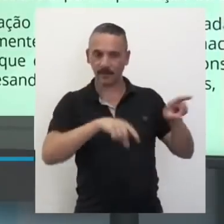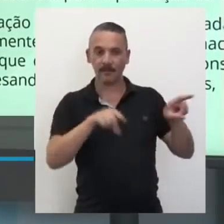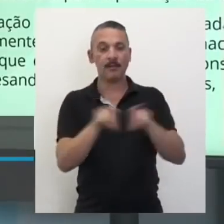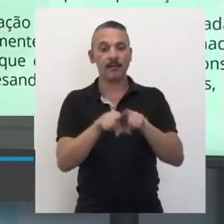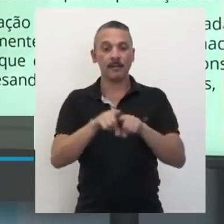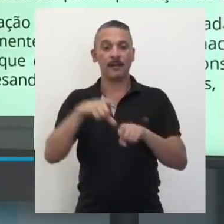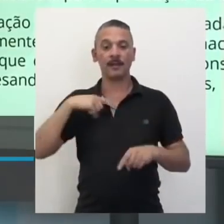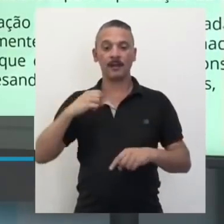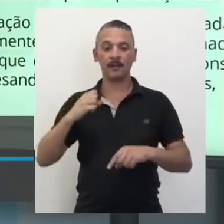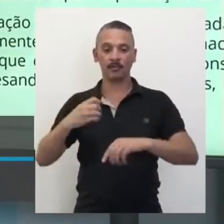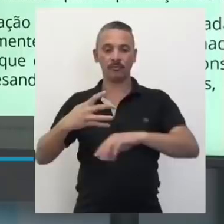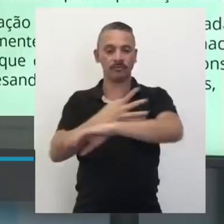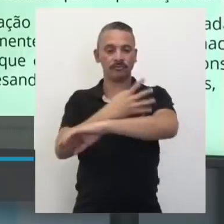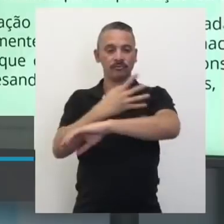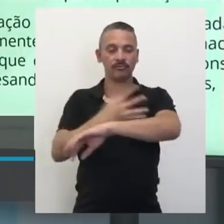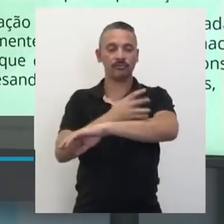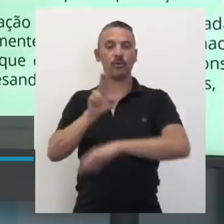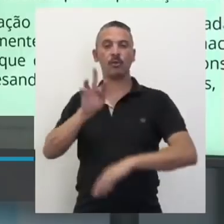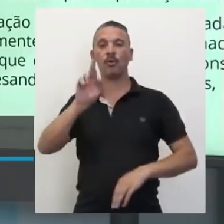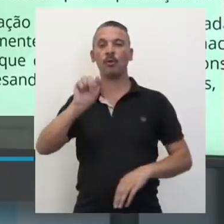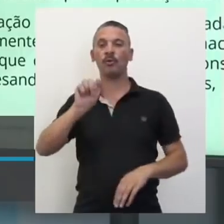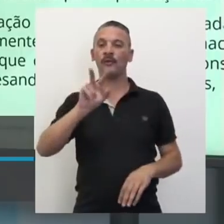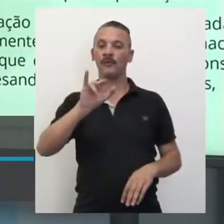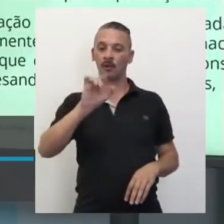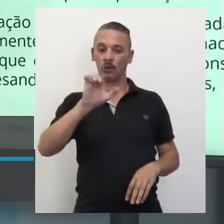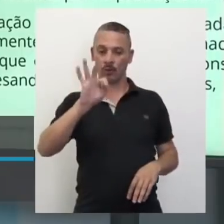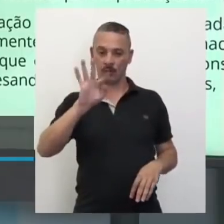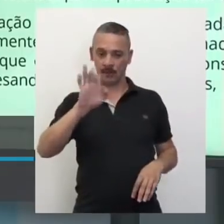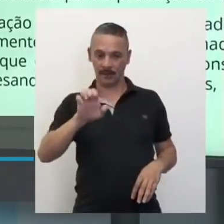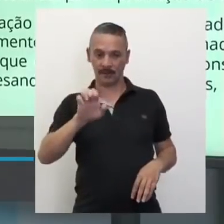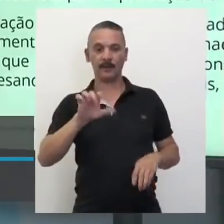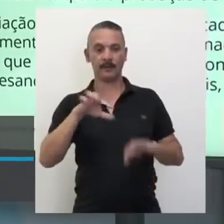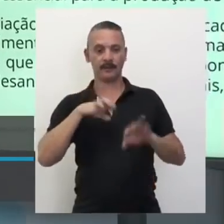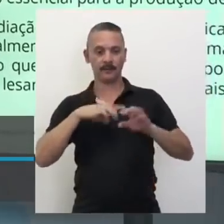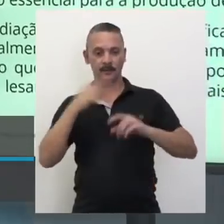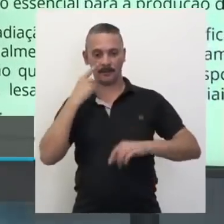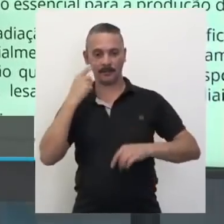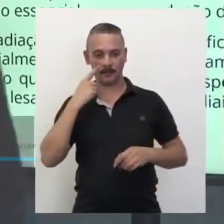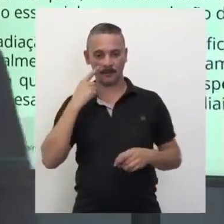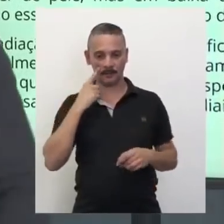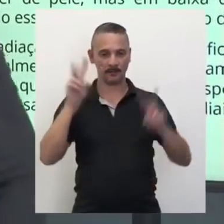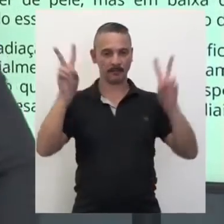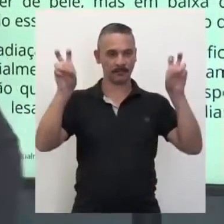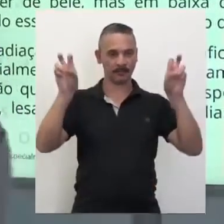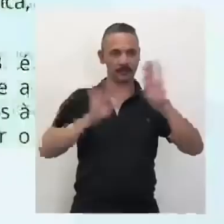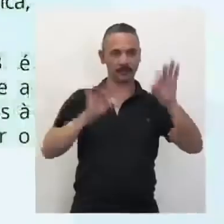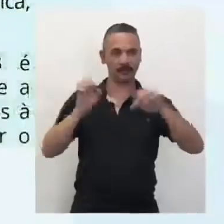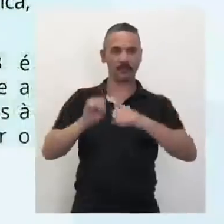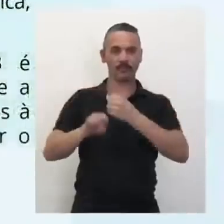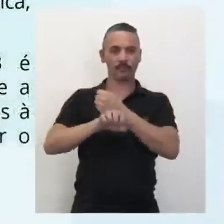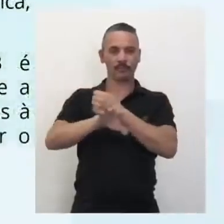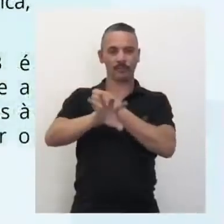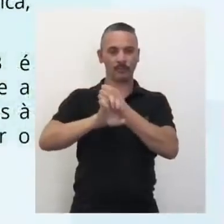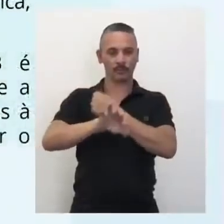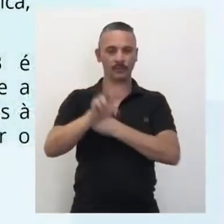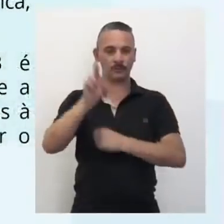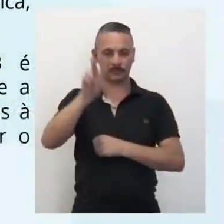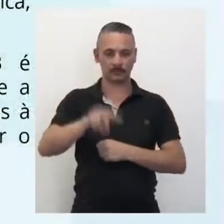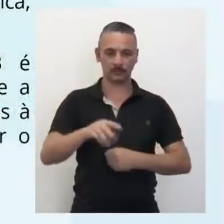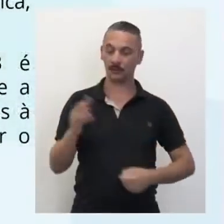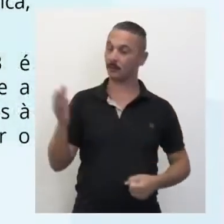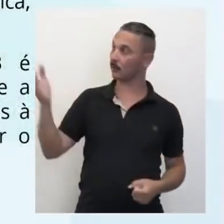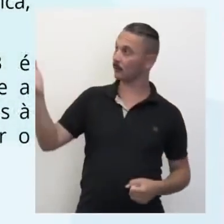Agora, ultravioleta, ele já está numa faixa que eu não vejo, mas é uma radiação ionizante. Vamos ver alguns tipos de radiação ultravioleta para vocês fazerem algumas